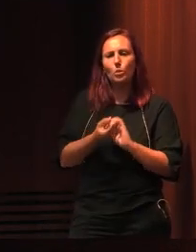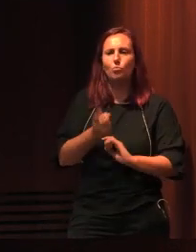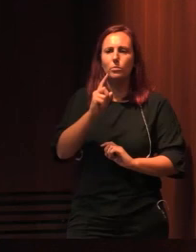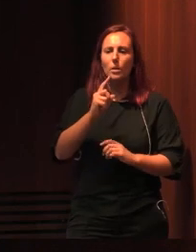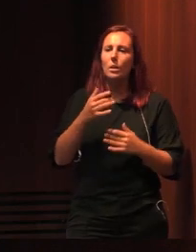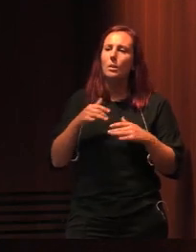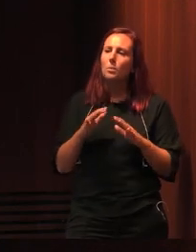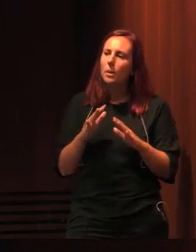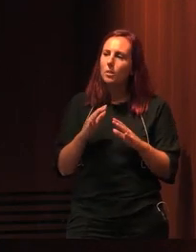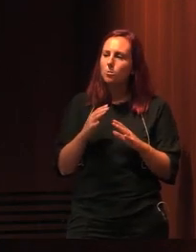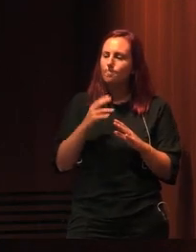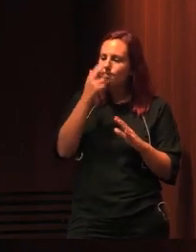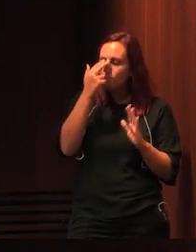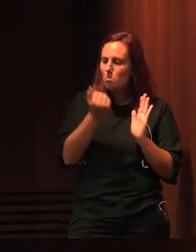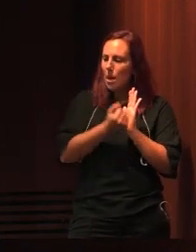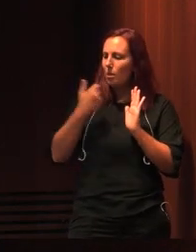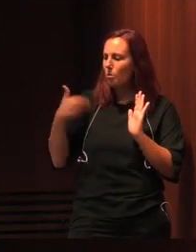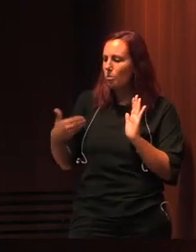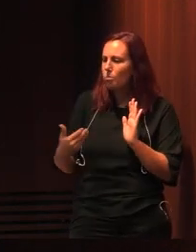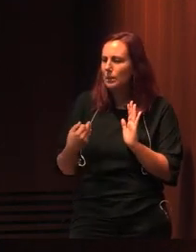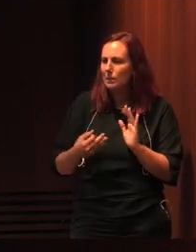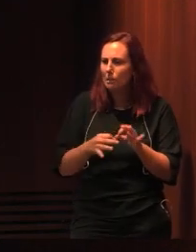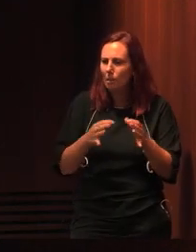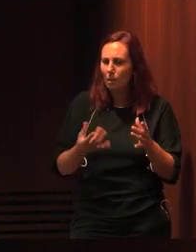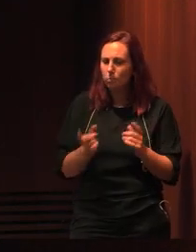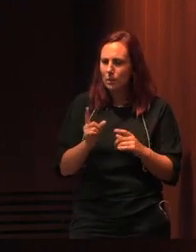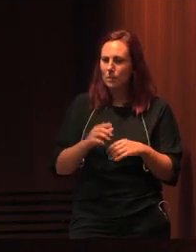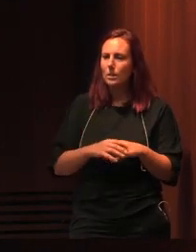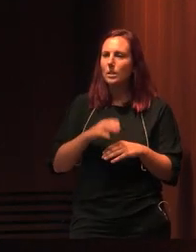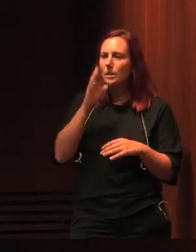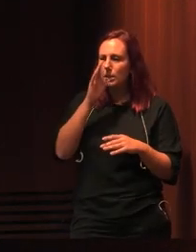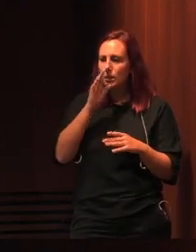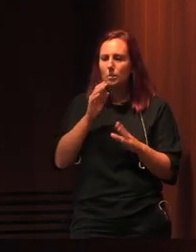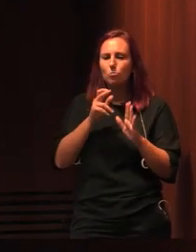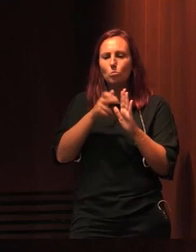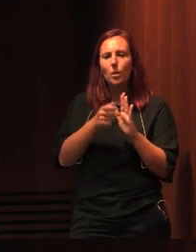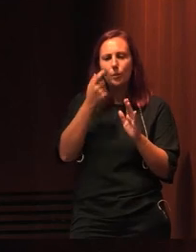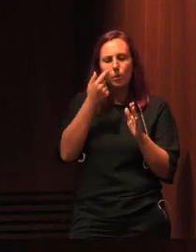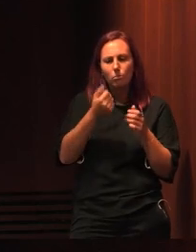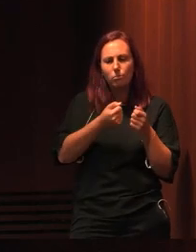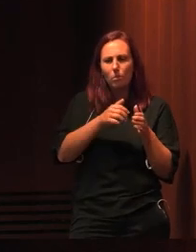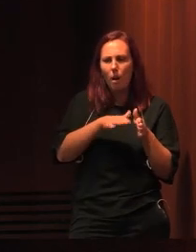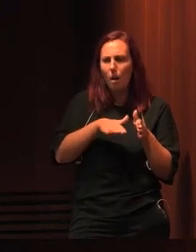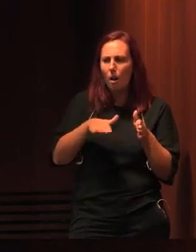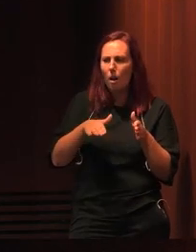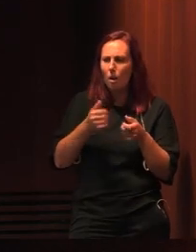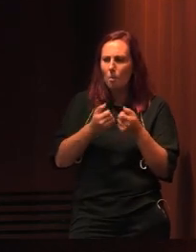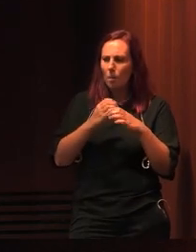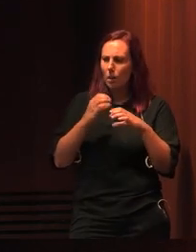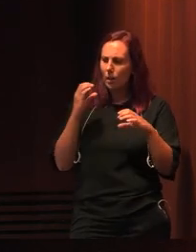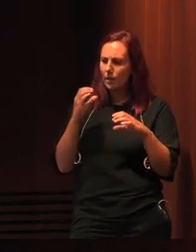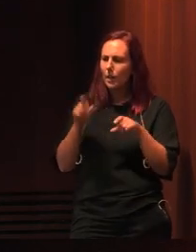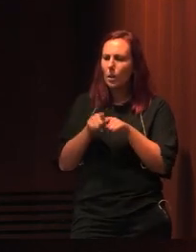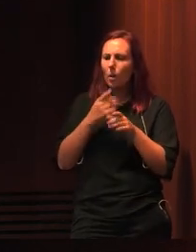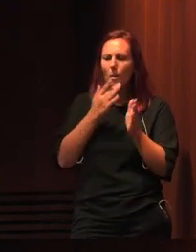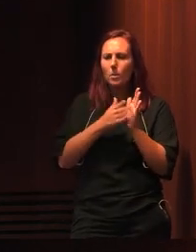E, no entanto, historicamente nem sempre foi assim. Se à entrada terão visto estacionada uma carrinha que foi uma das